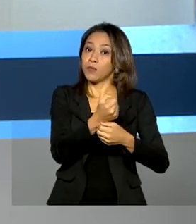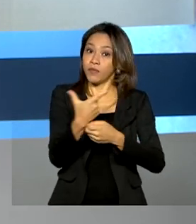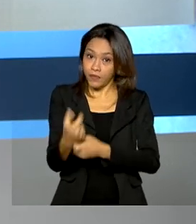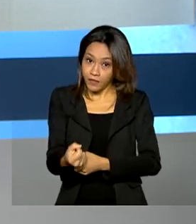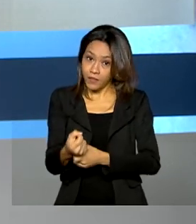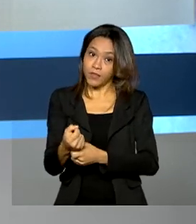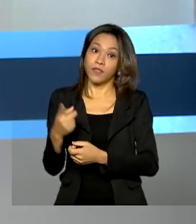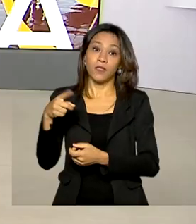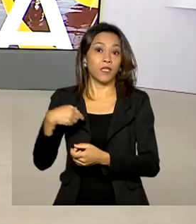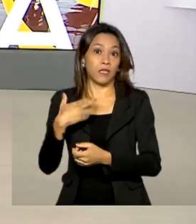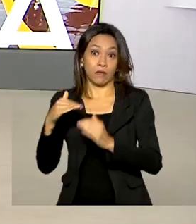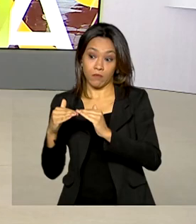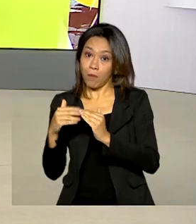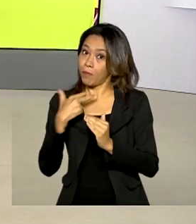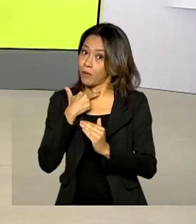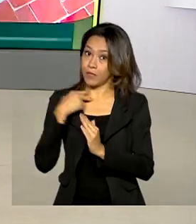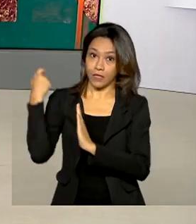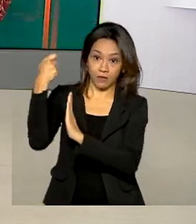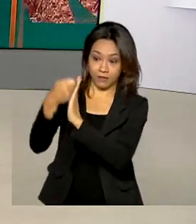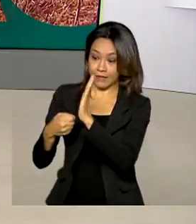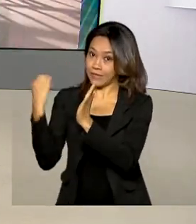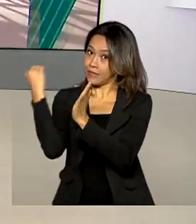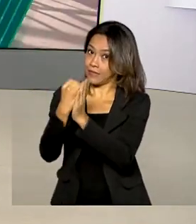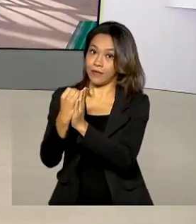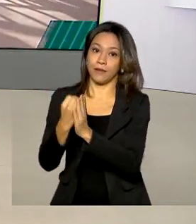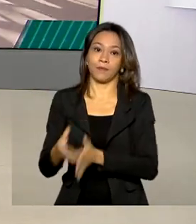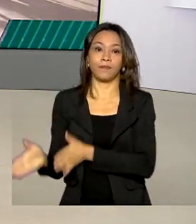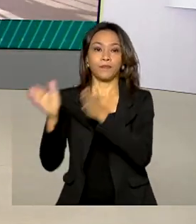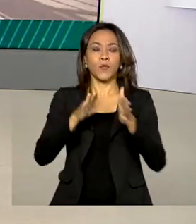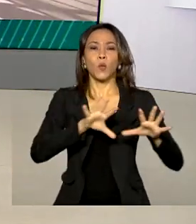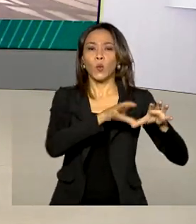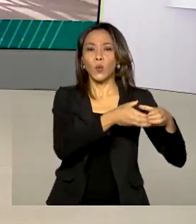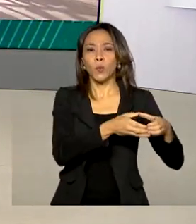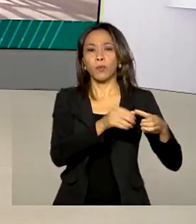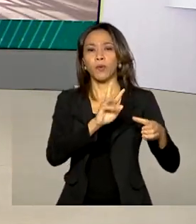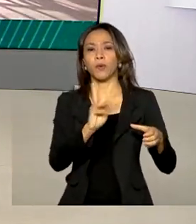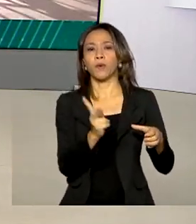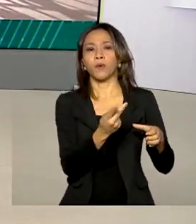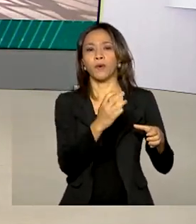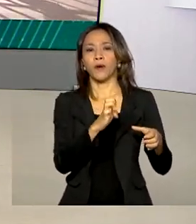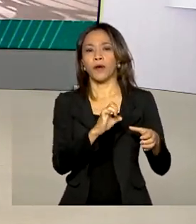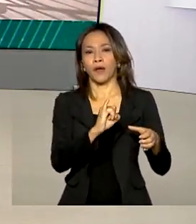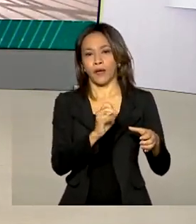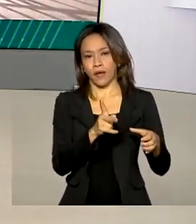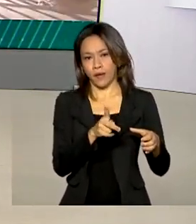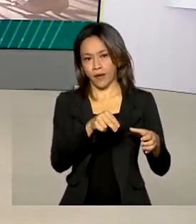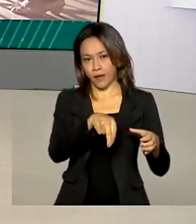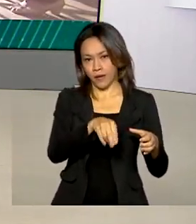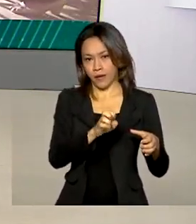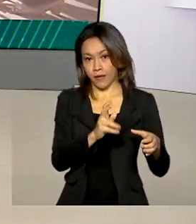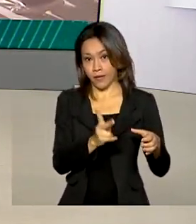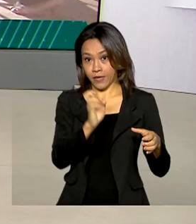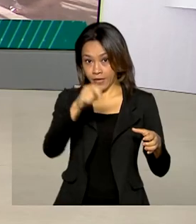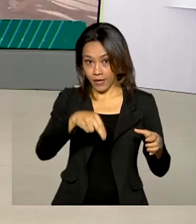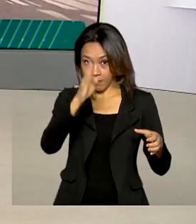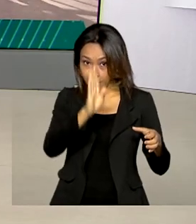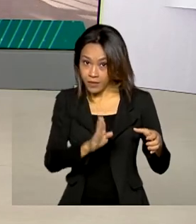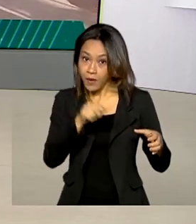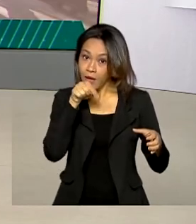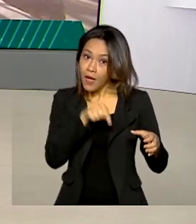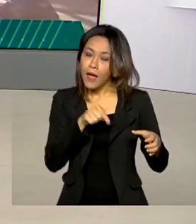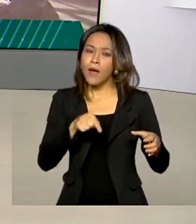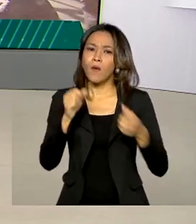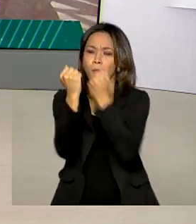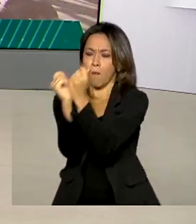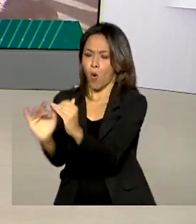prova de redação. O grupo Heineken Brasil adotou o Parque Quilombo do Flechal, que é uma reserva localizada